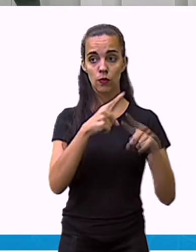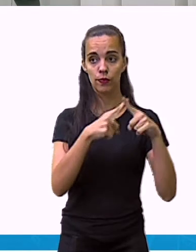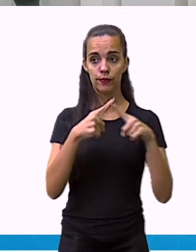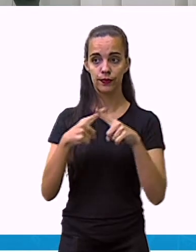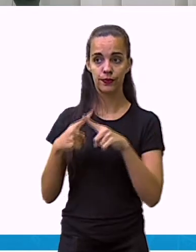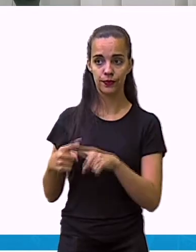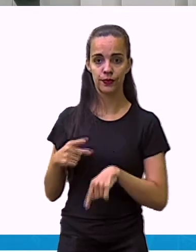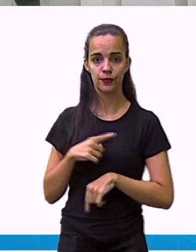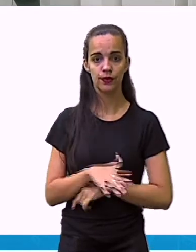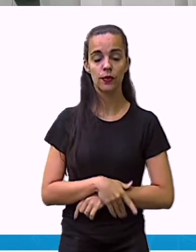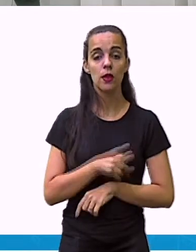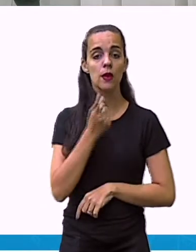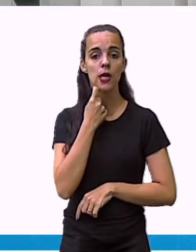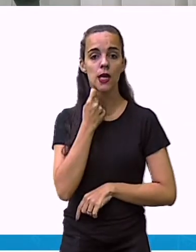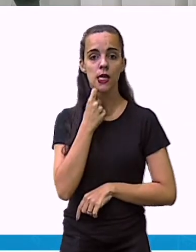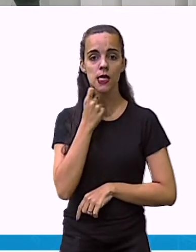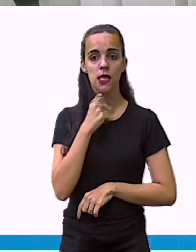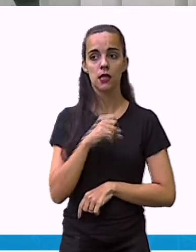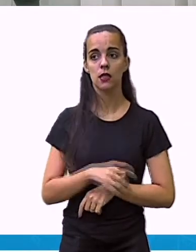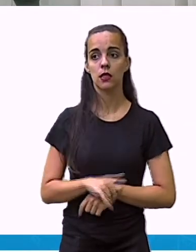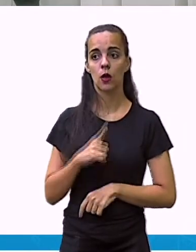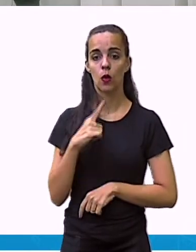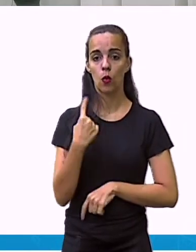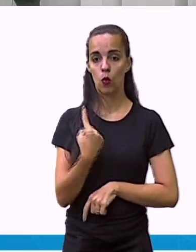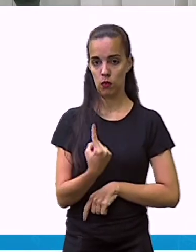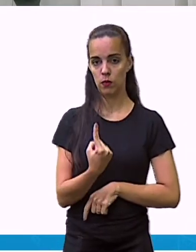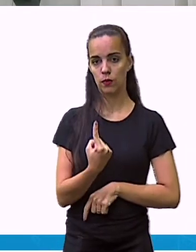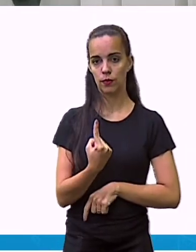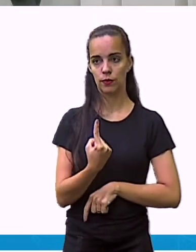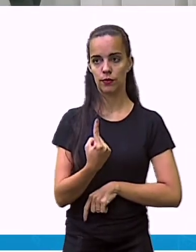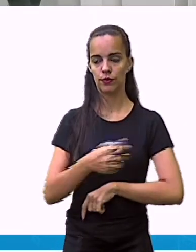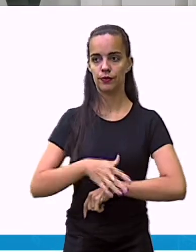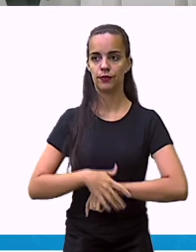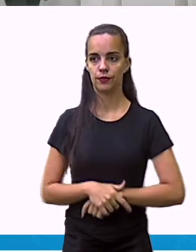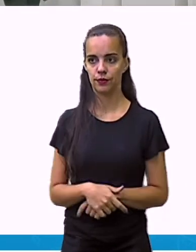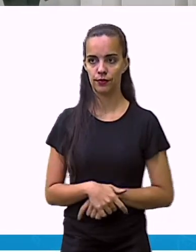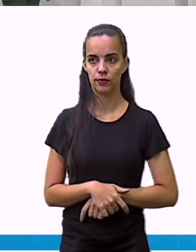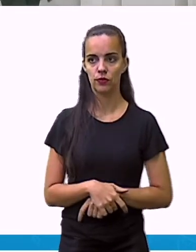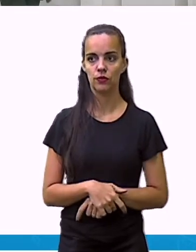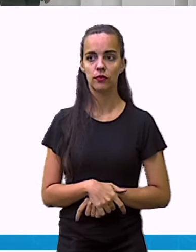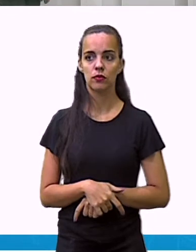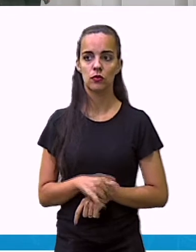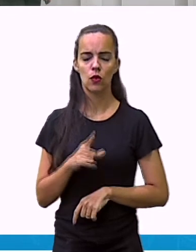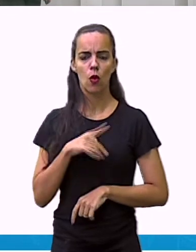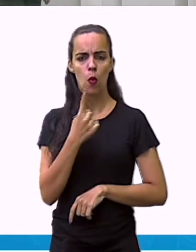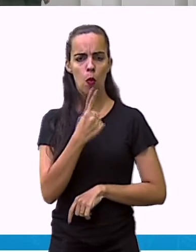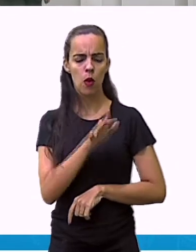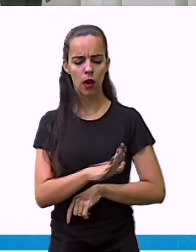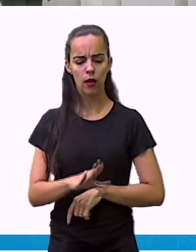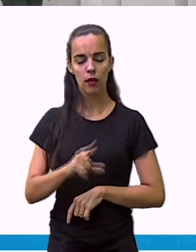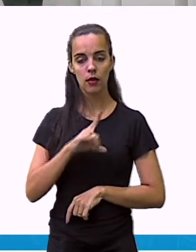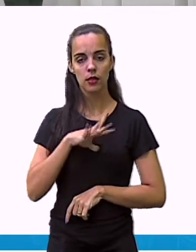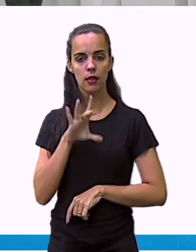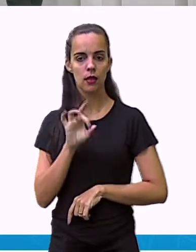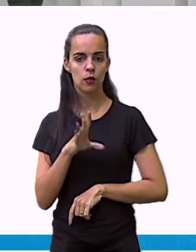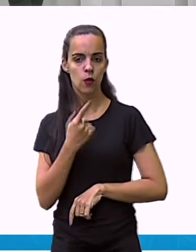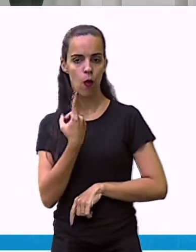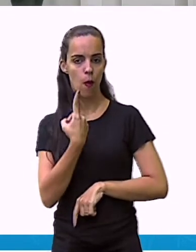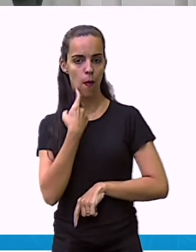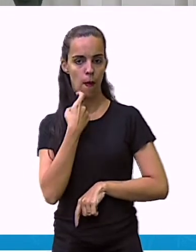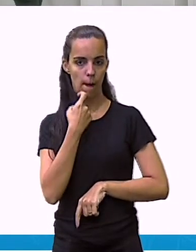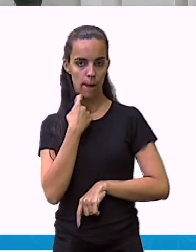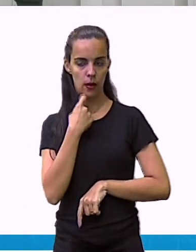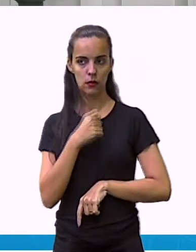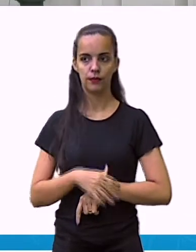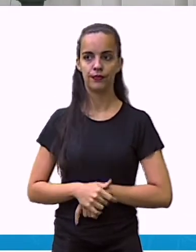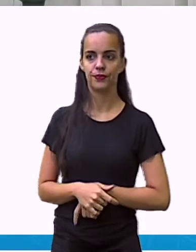E o peixe, apenas uma criança tem como animal de estimação.